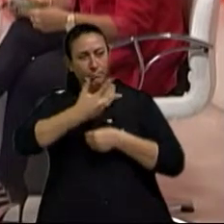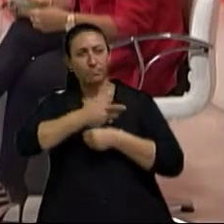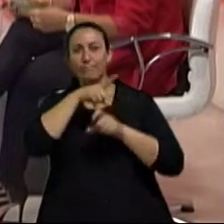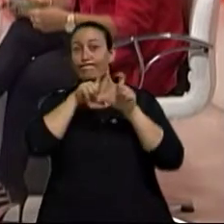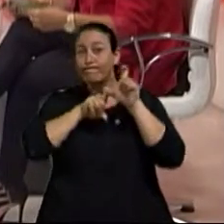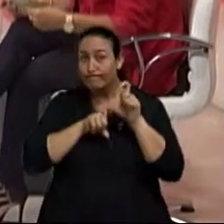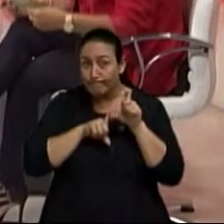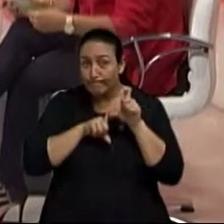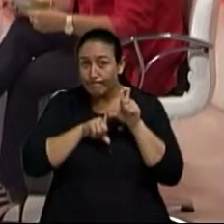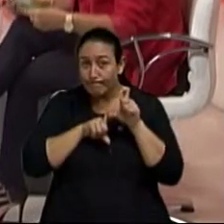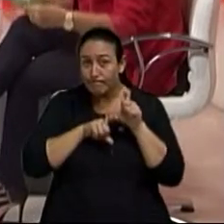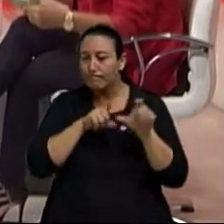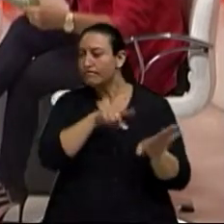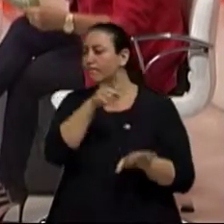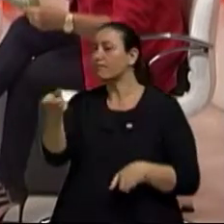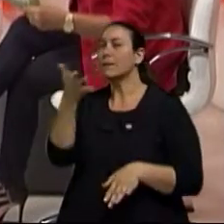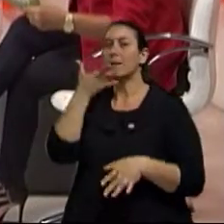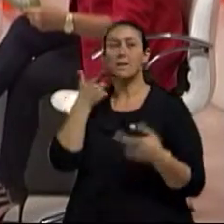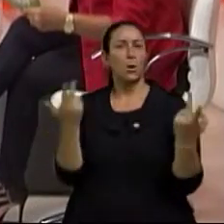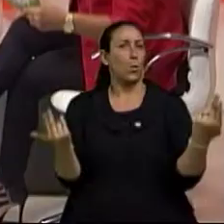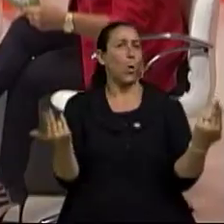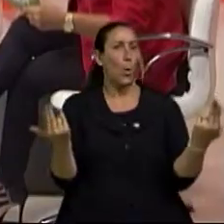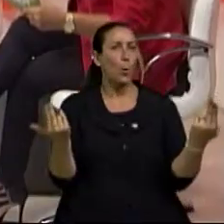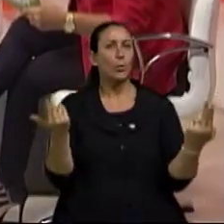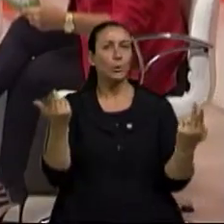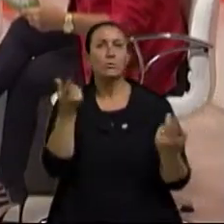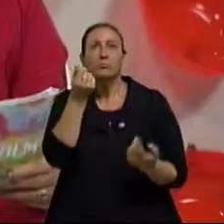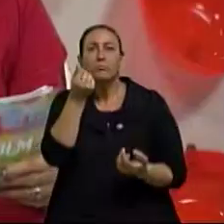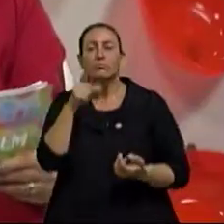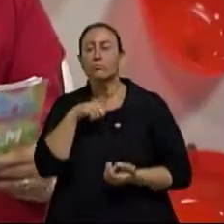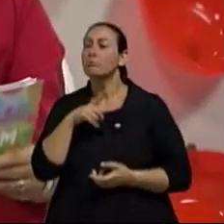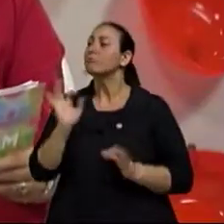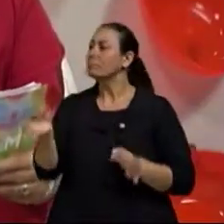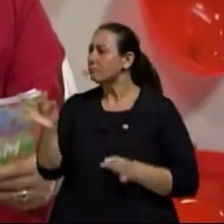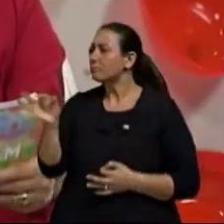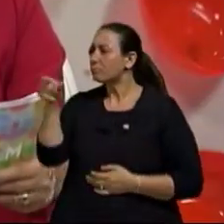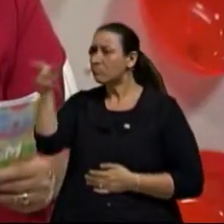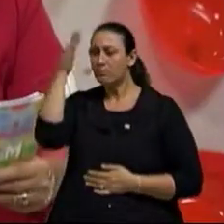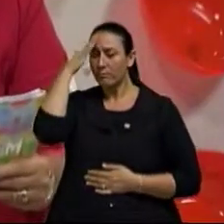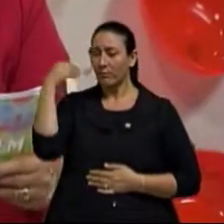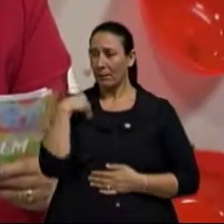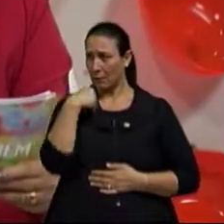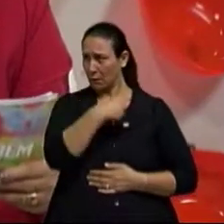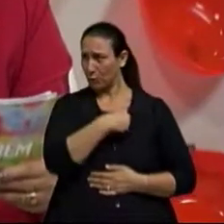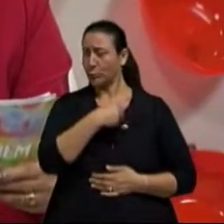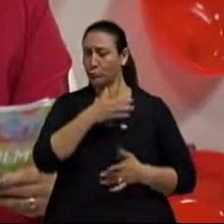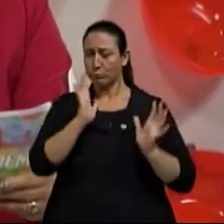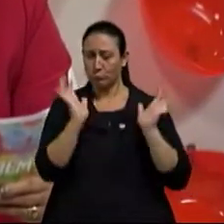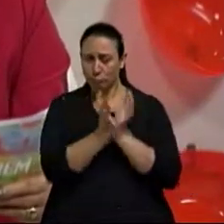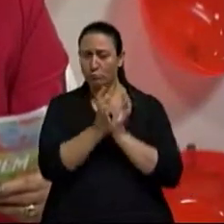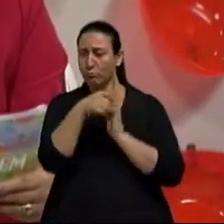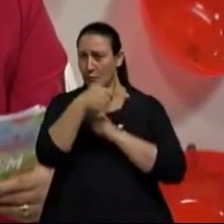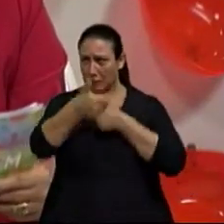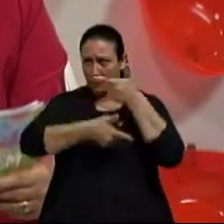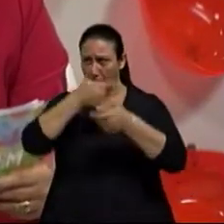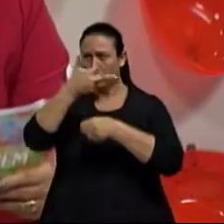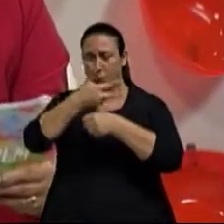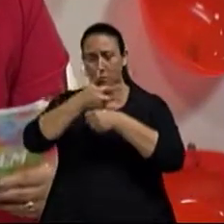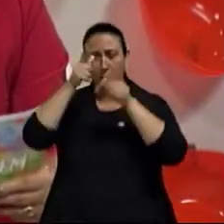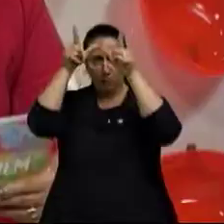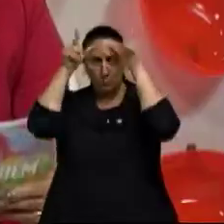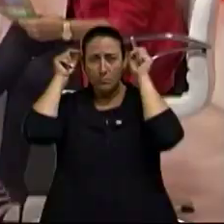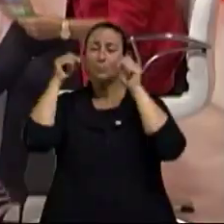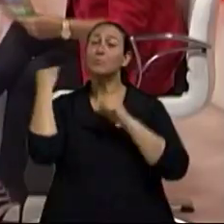acelerar o passo. Claro. E a gente sabe que a função do geriatra, da equipe de enfermagem também é fundamental,